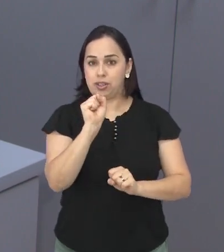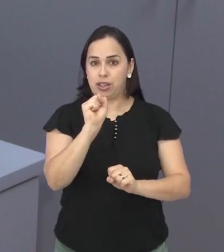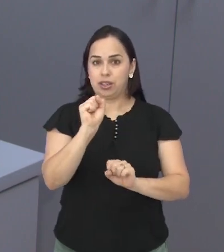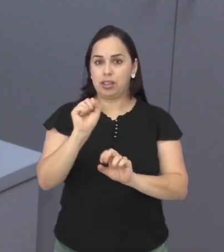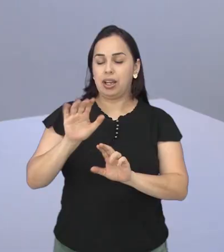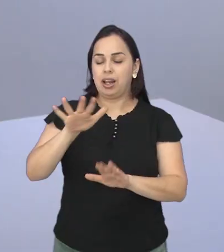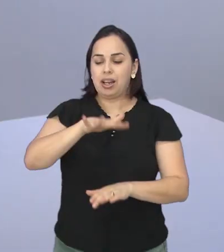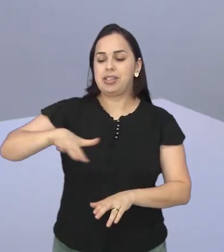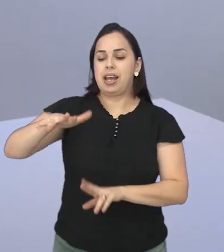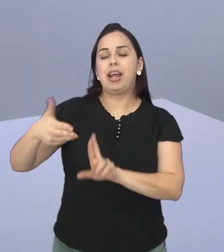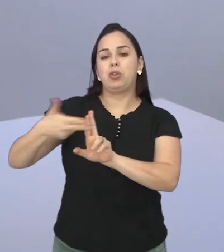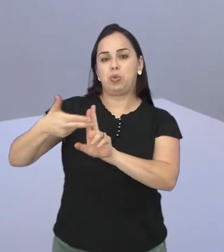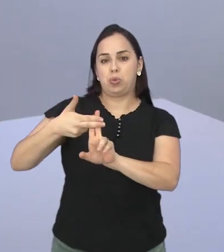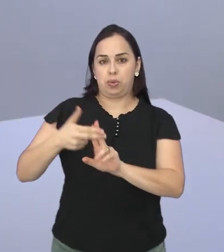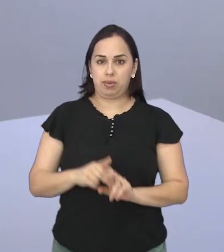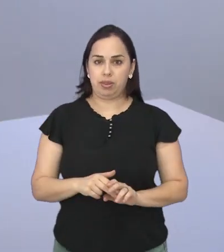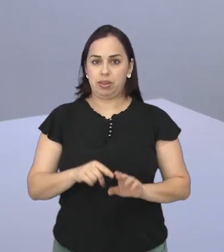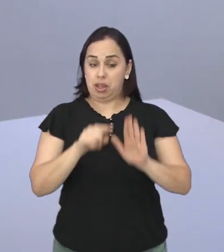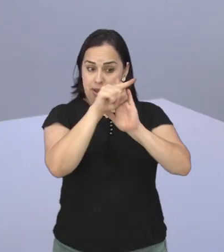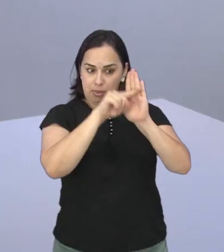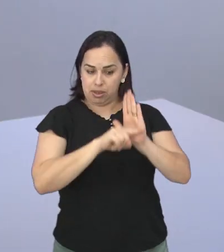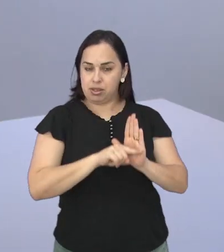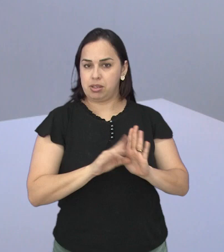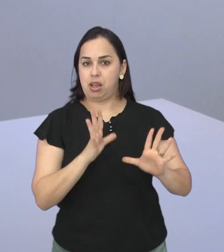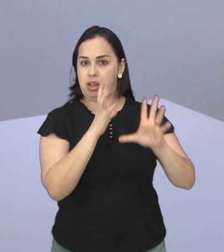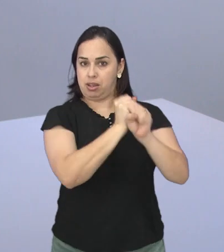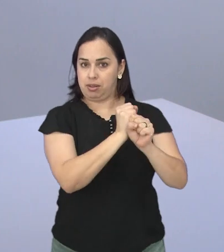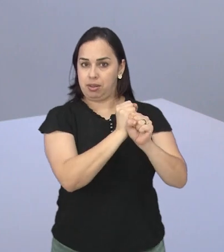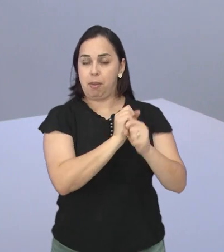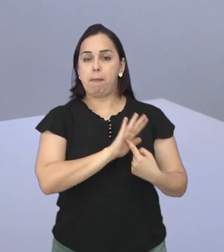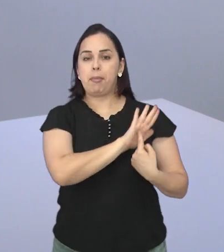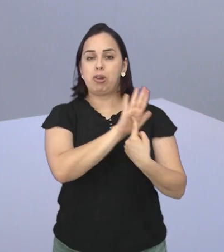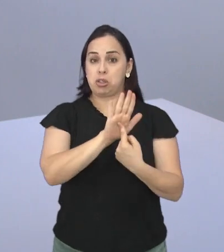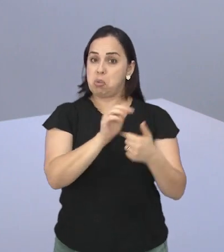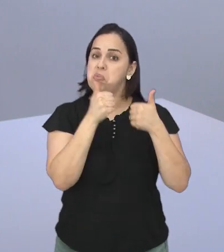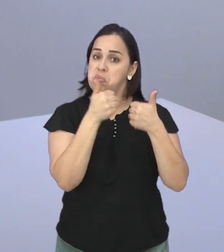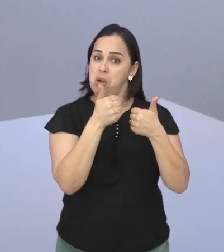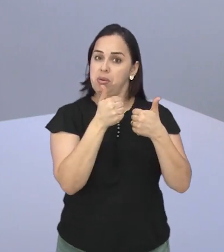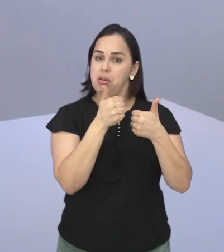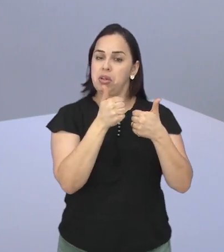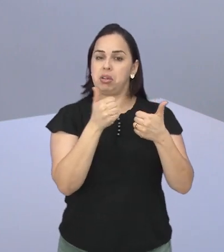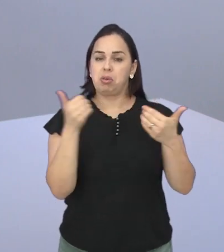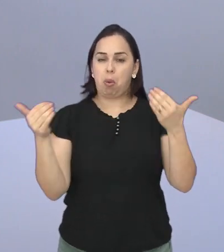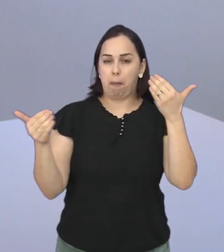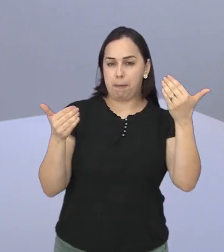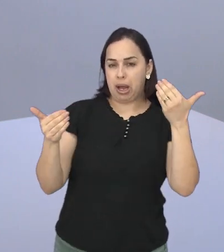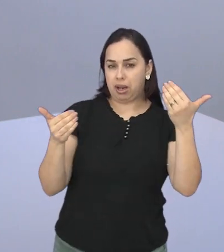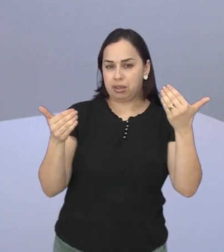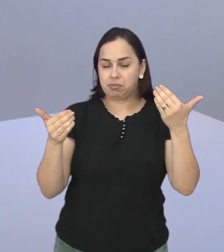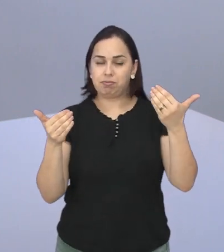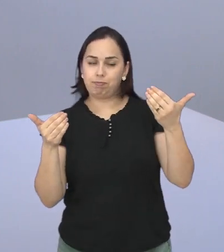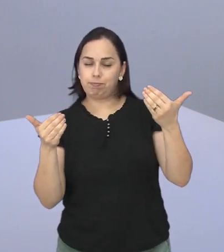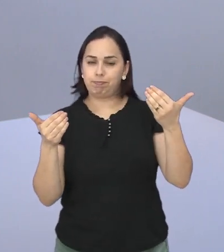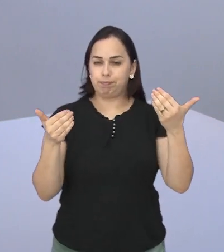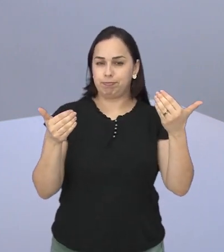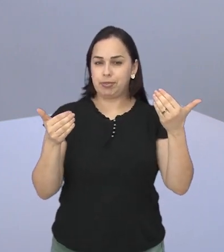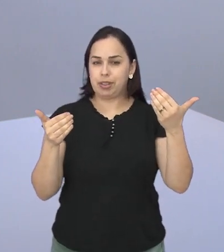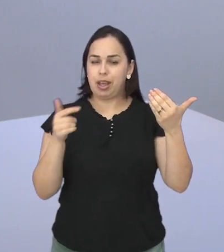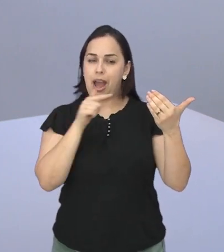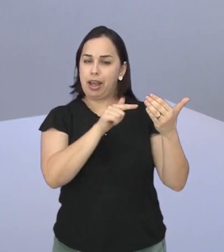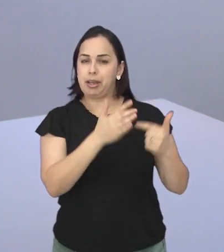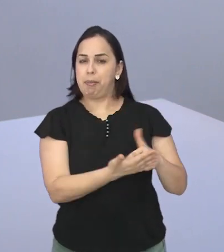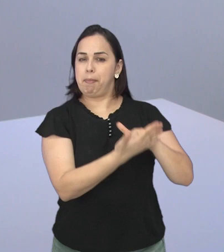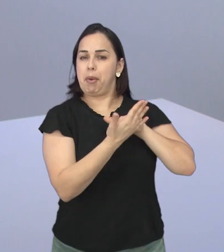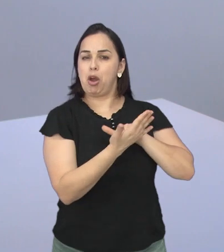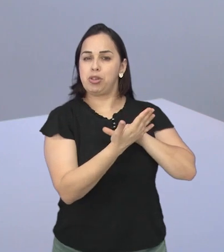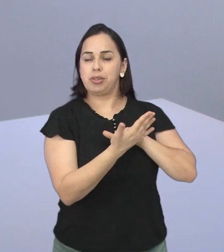o SUS Esses dados do censo é uma ferramenta é um indicador muito bom que a gente pode comparar Olha, aqui